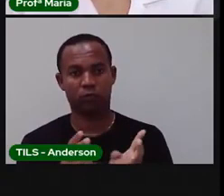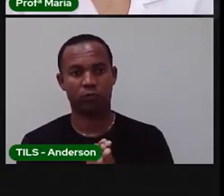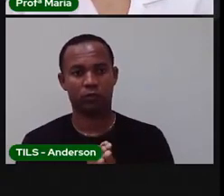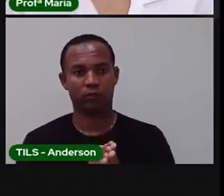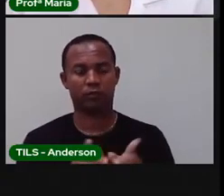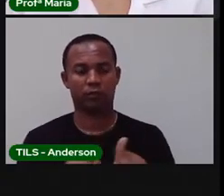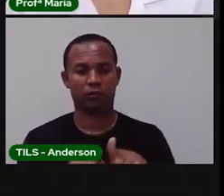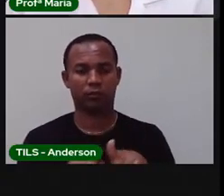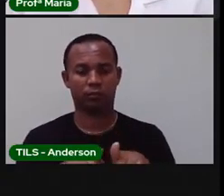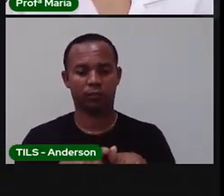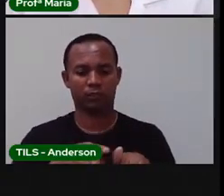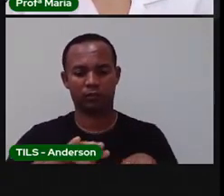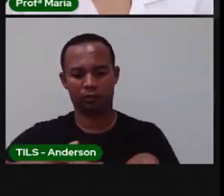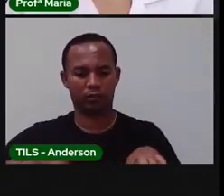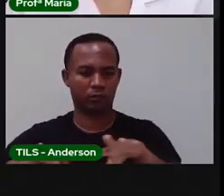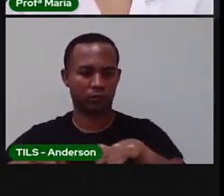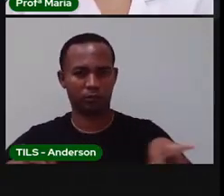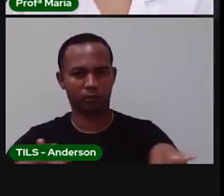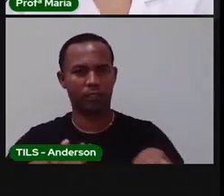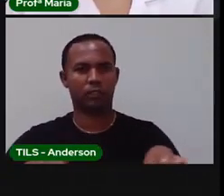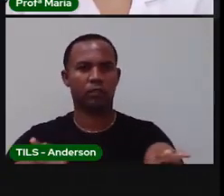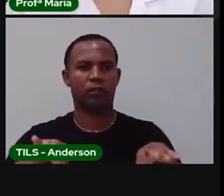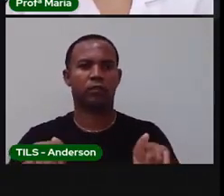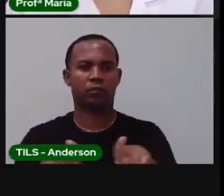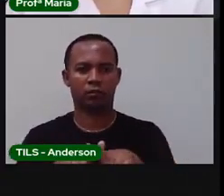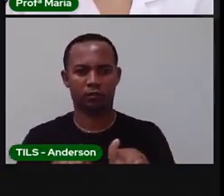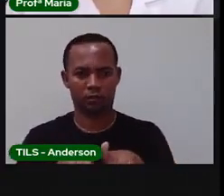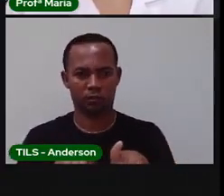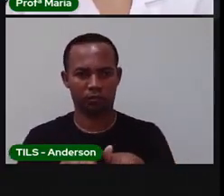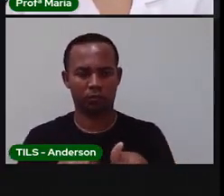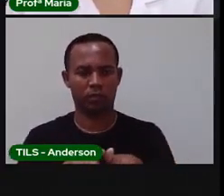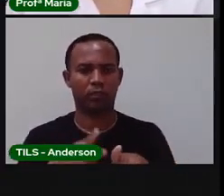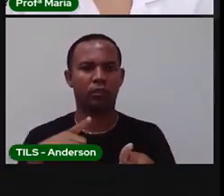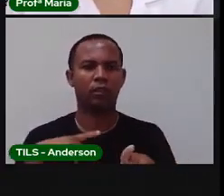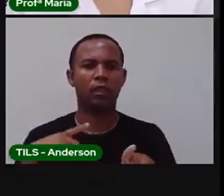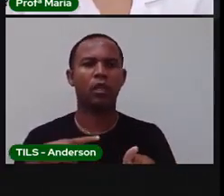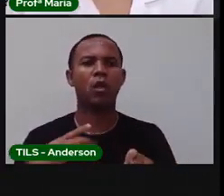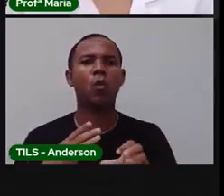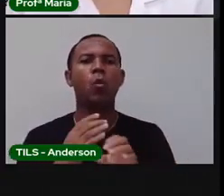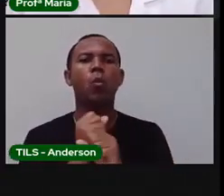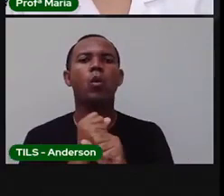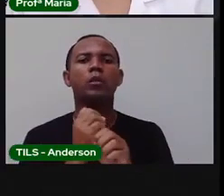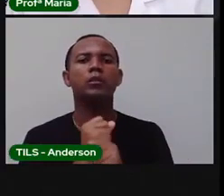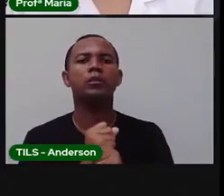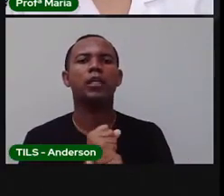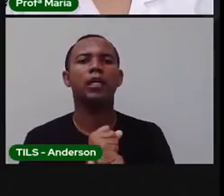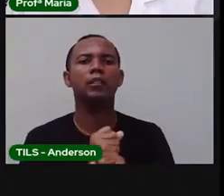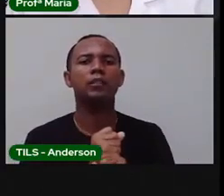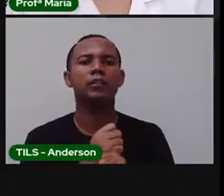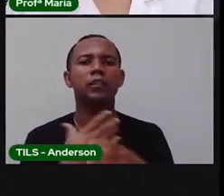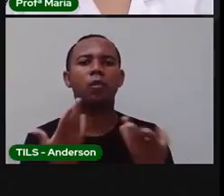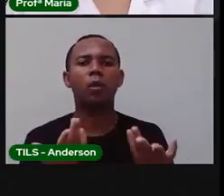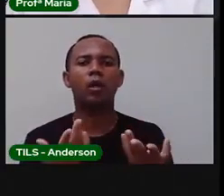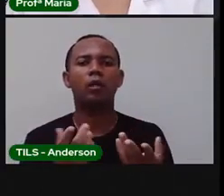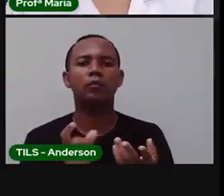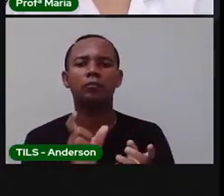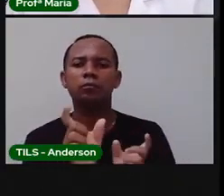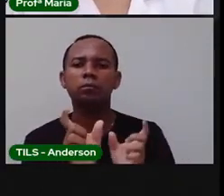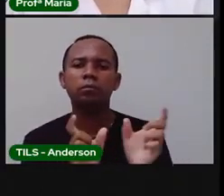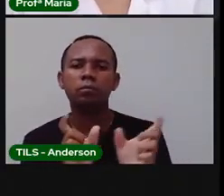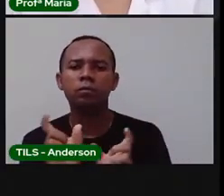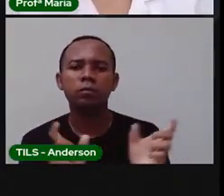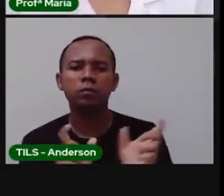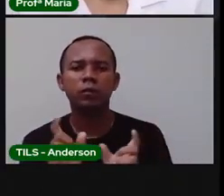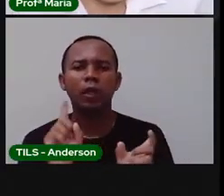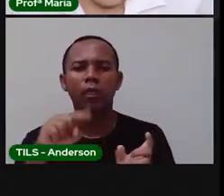separação. Depois da separação, tem a quantidade de sílabas. E depois tem o quê? A classificação.